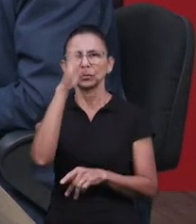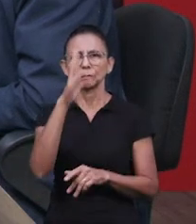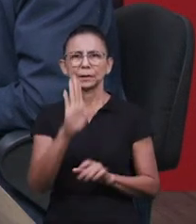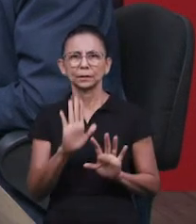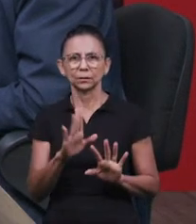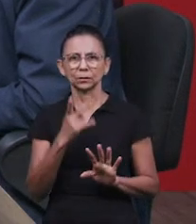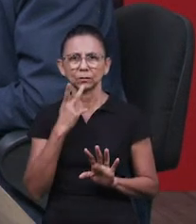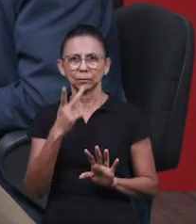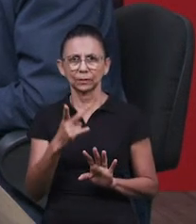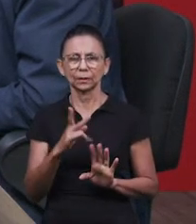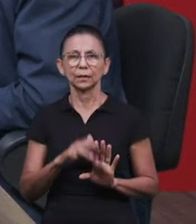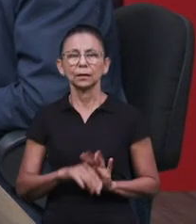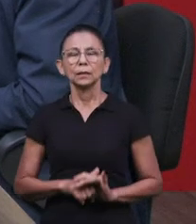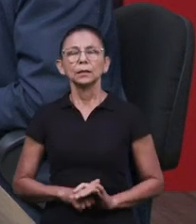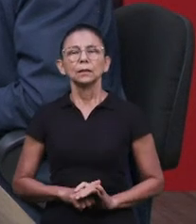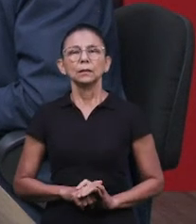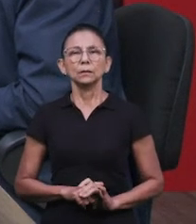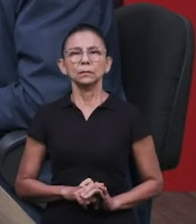opinião.